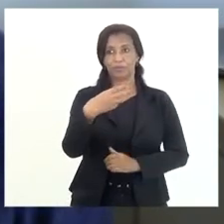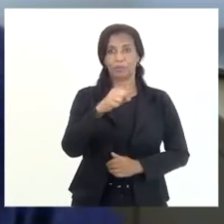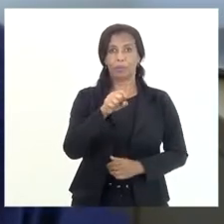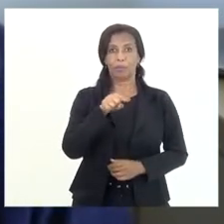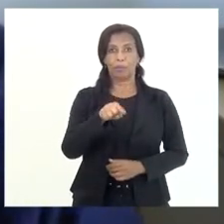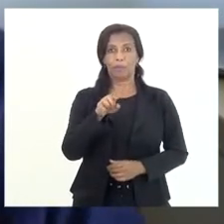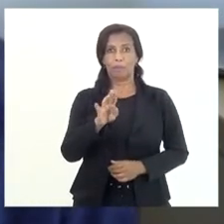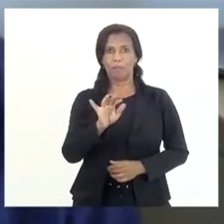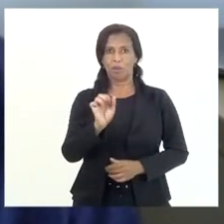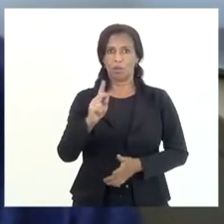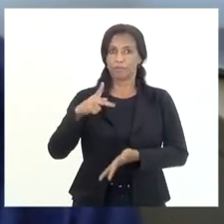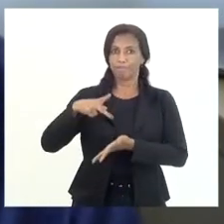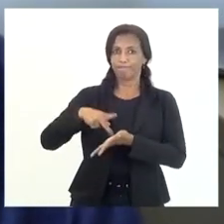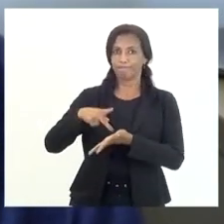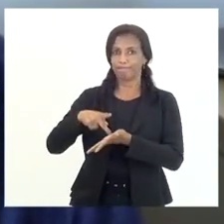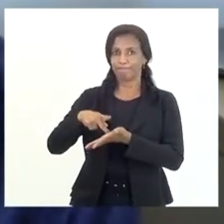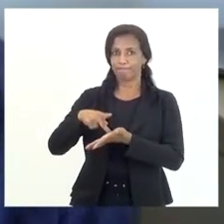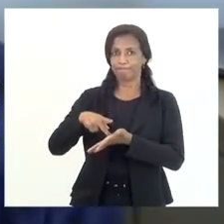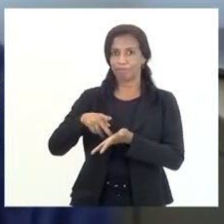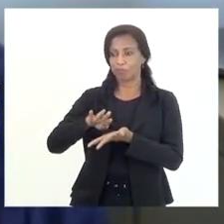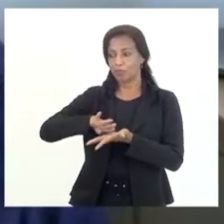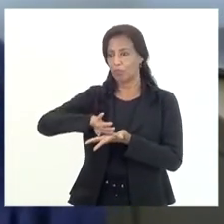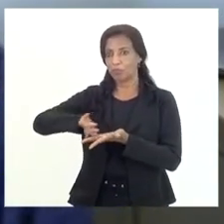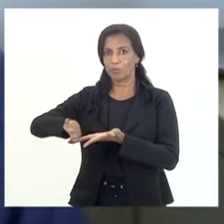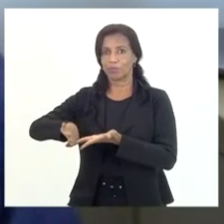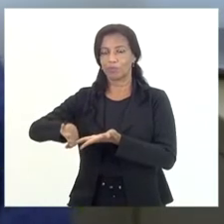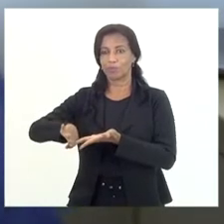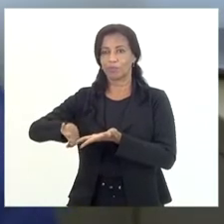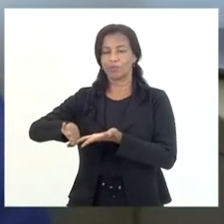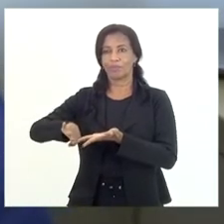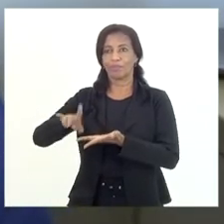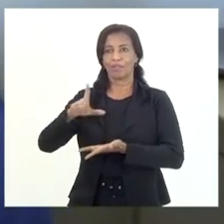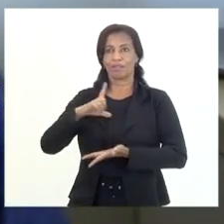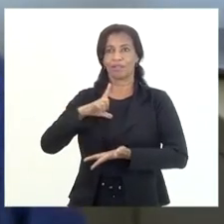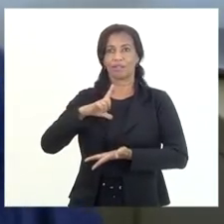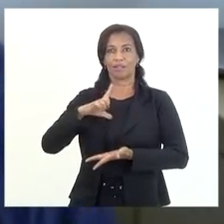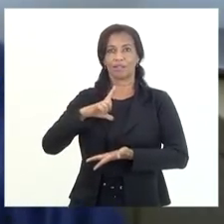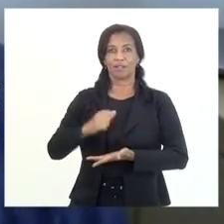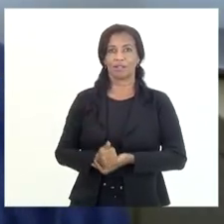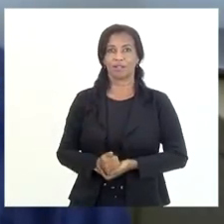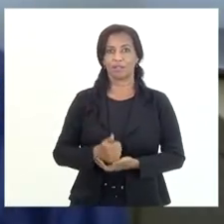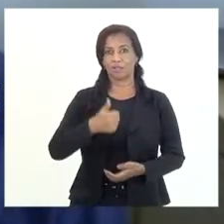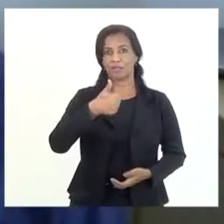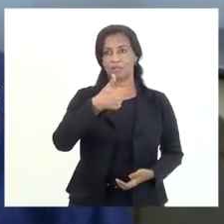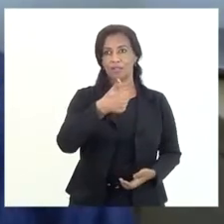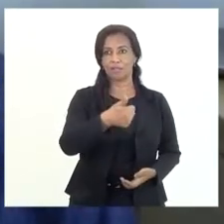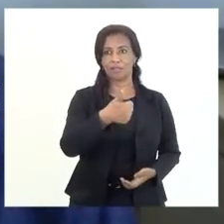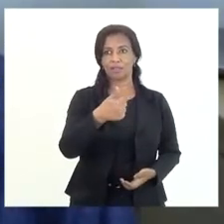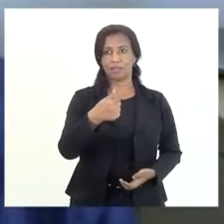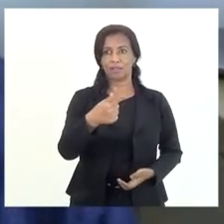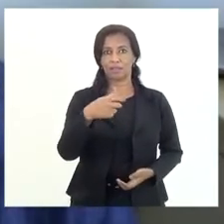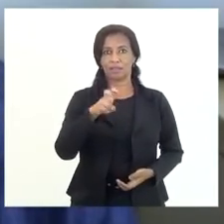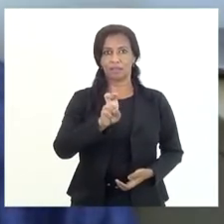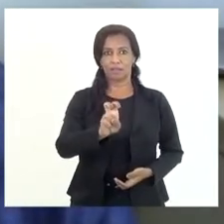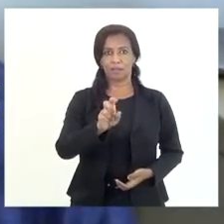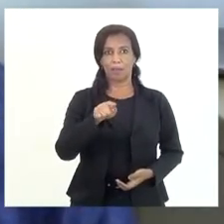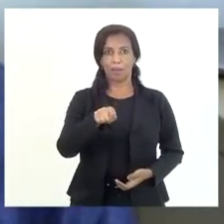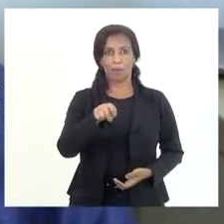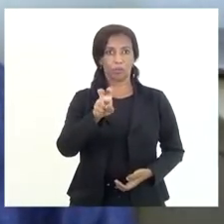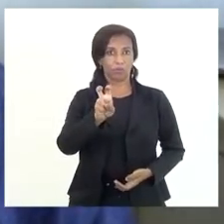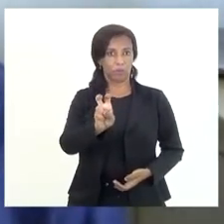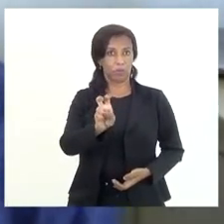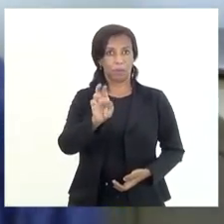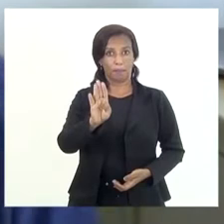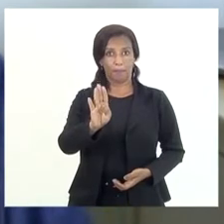o real estoque da dívida ativa passará a ser de 75,5